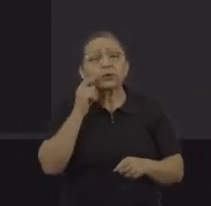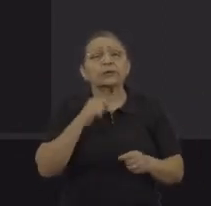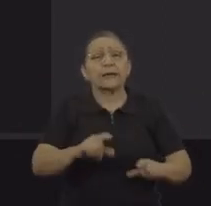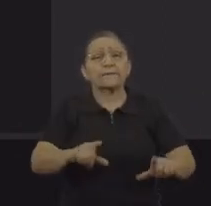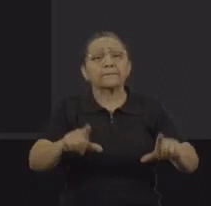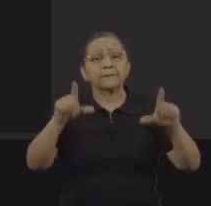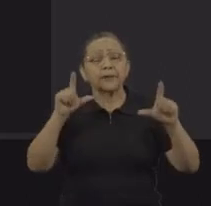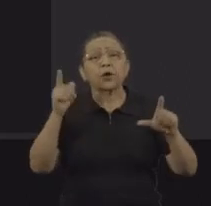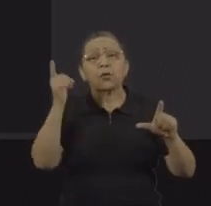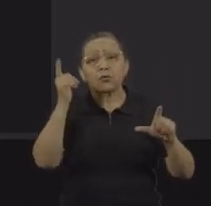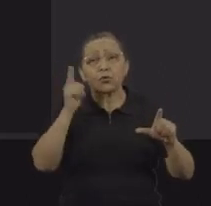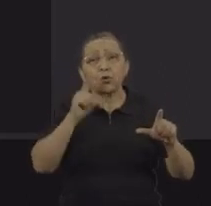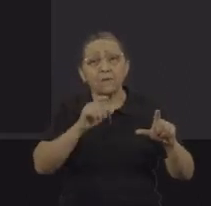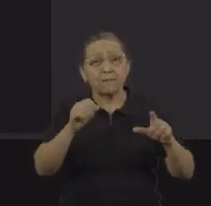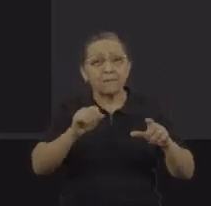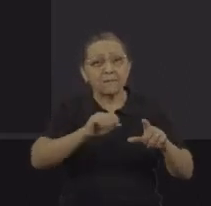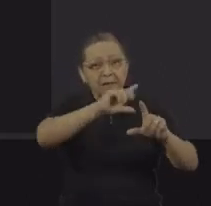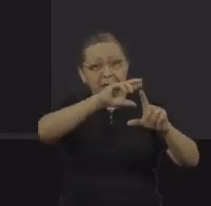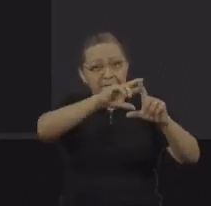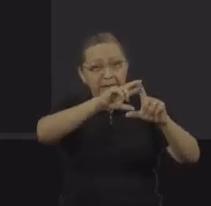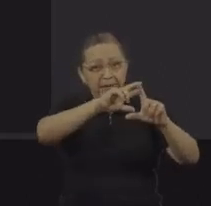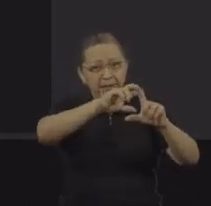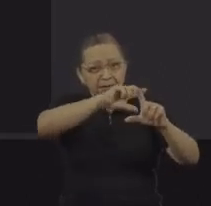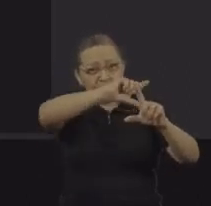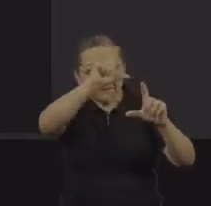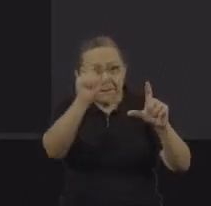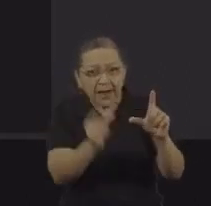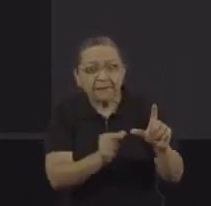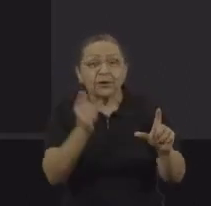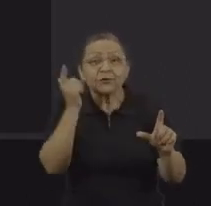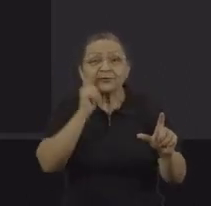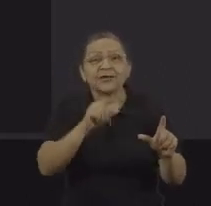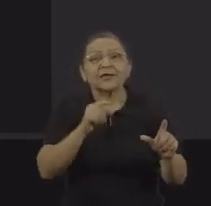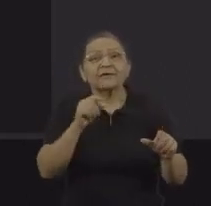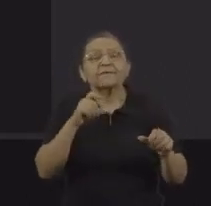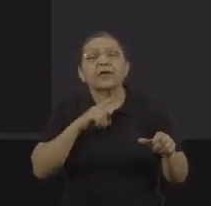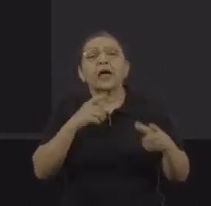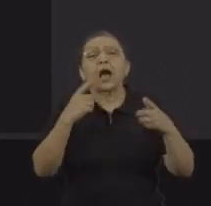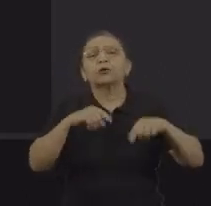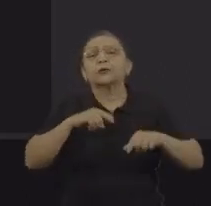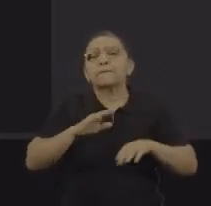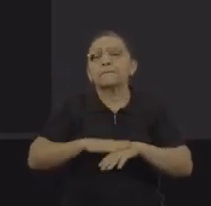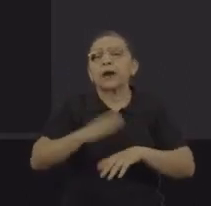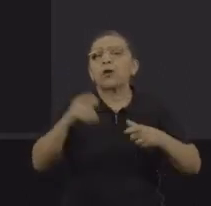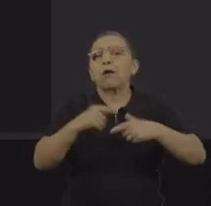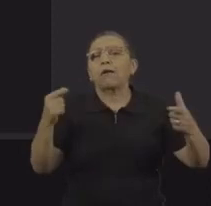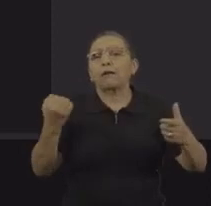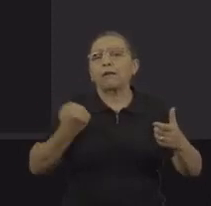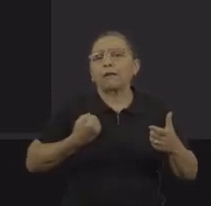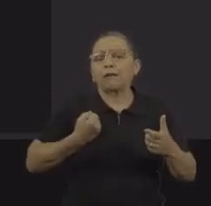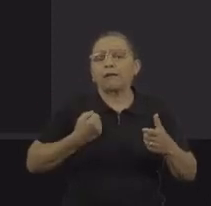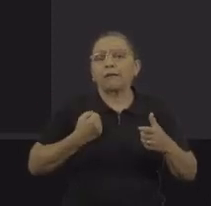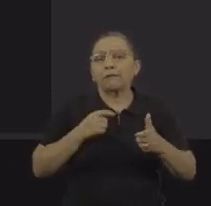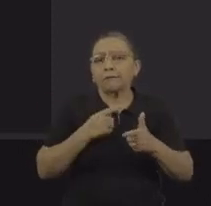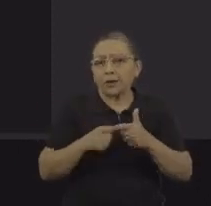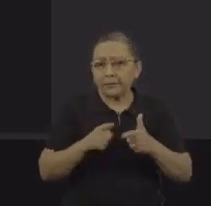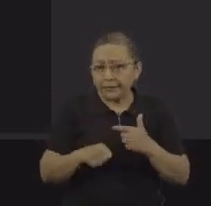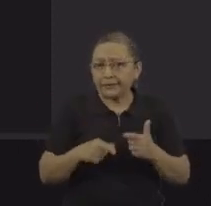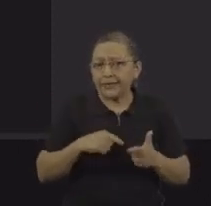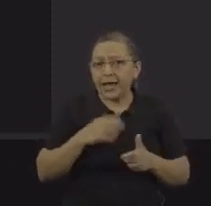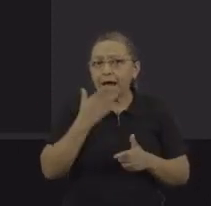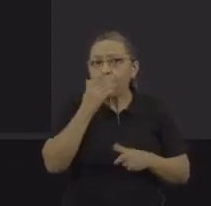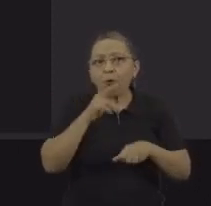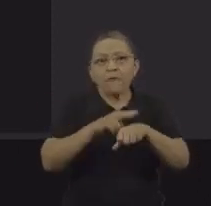de forma mais distinta o problema, né? A concentração onde, de fato, o problema